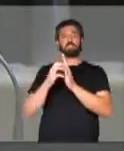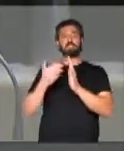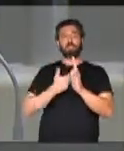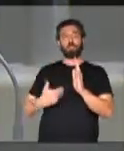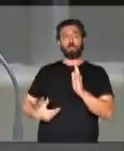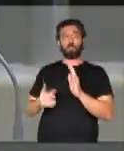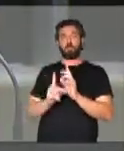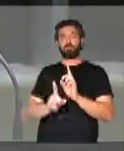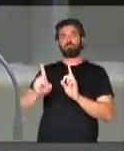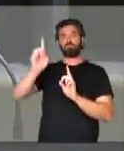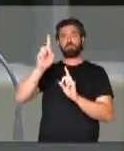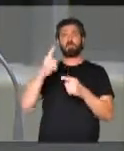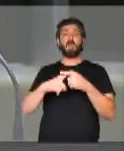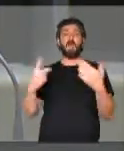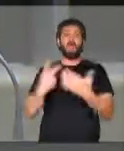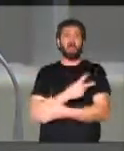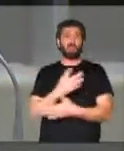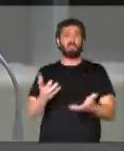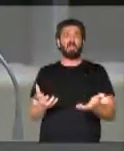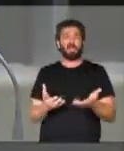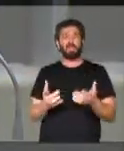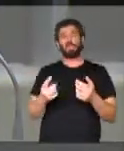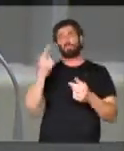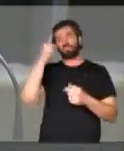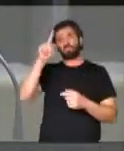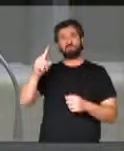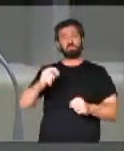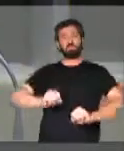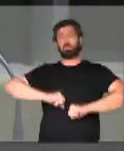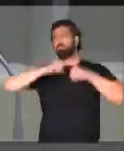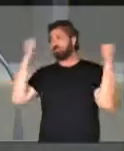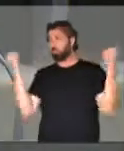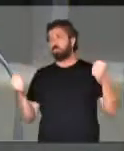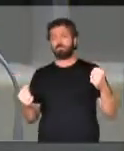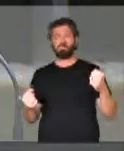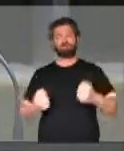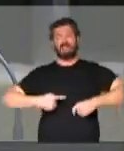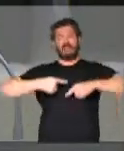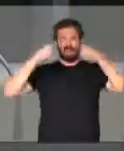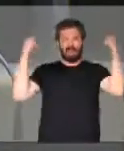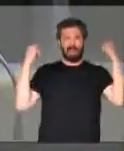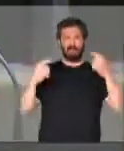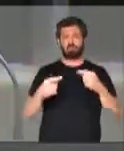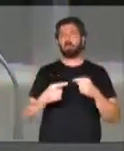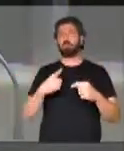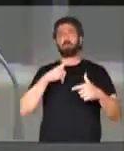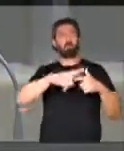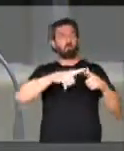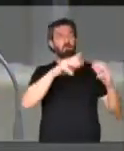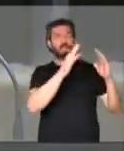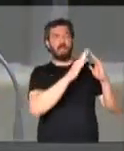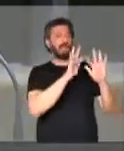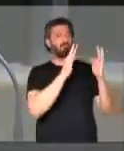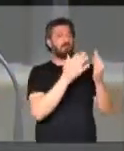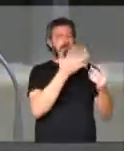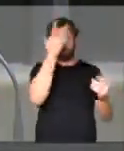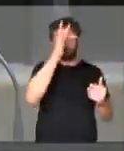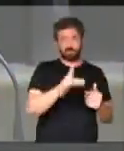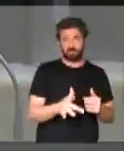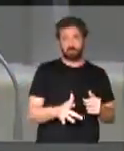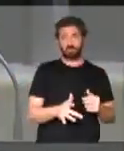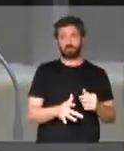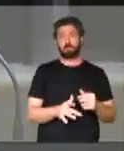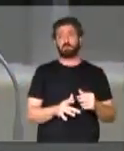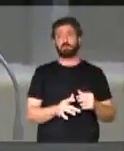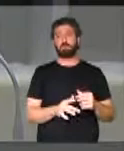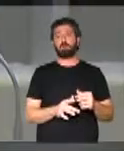circunstâncias ocorrem, todo mundo um dia se aborrece, está enfrentando algum problema, às vezes até